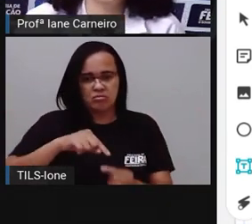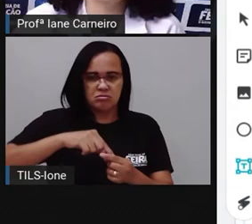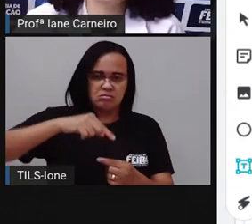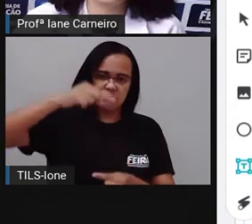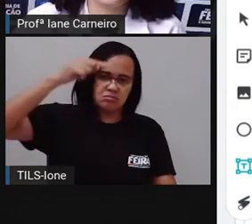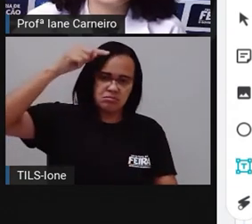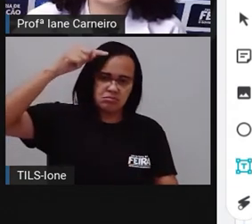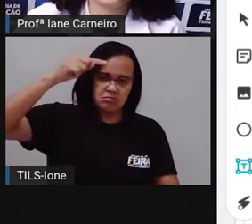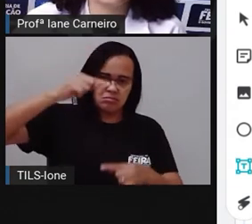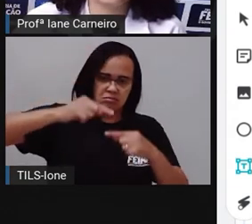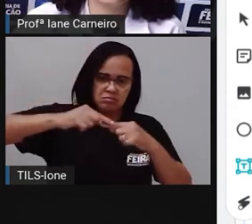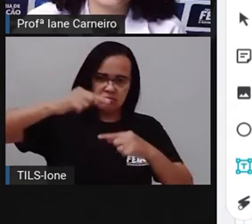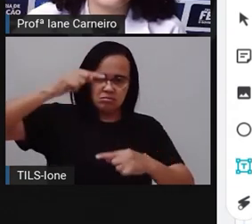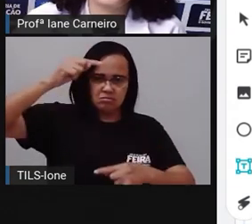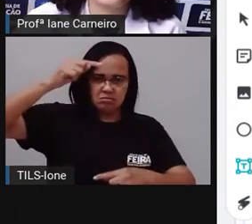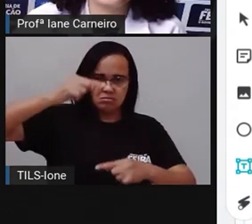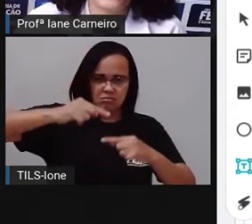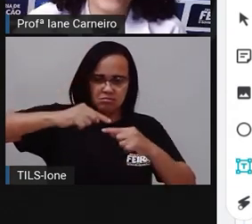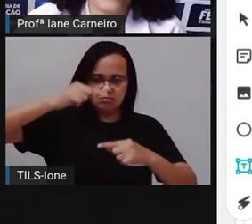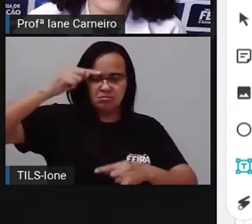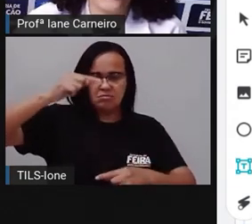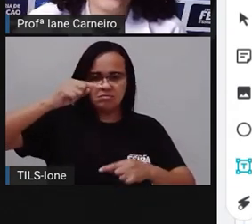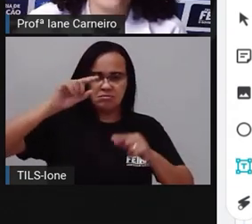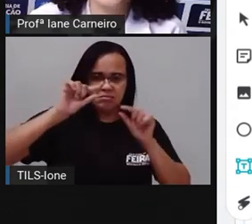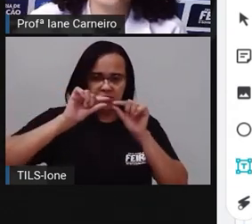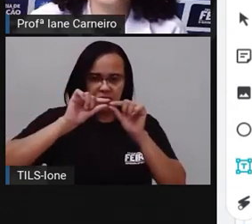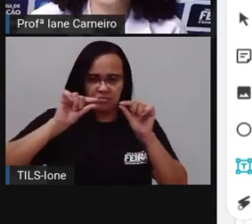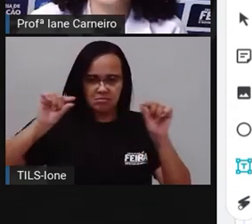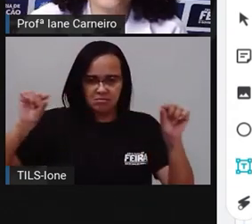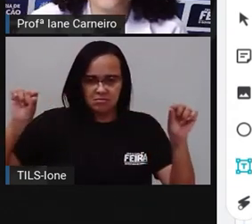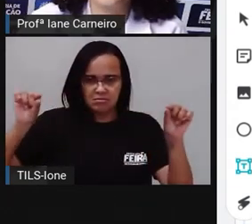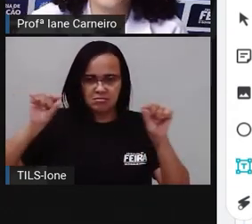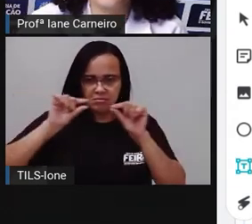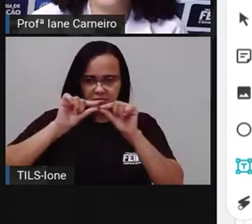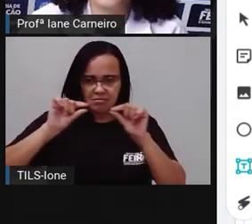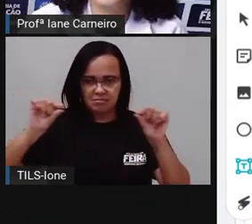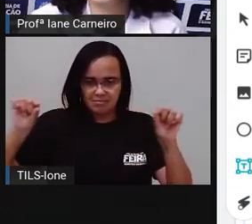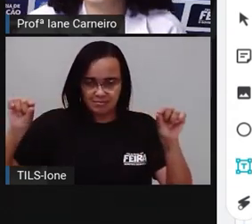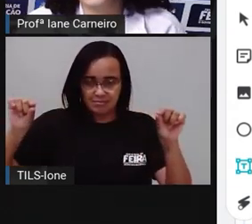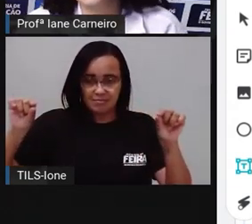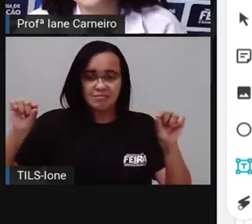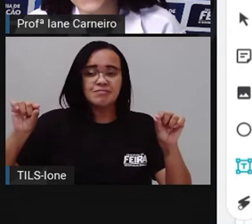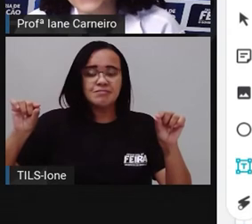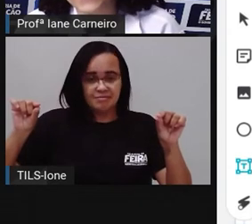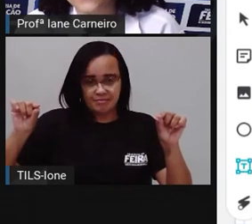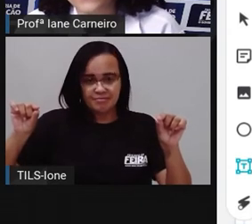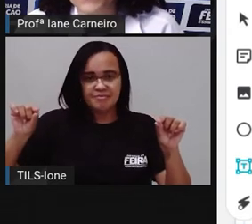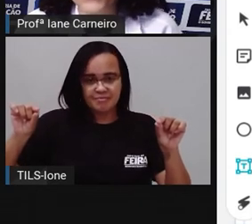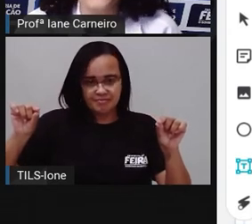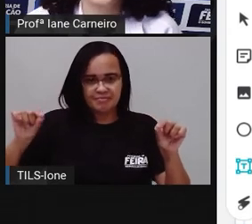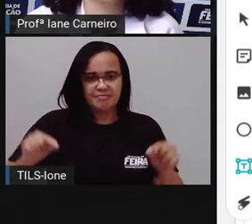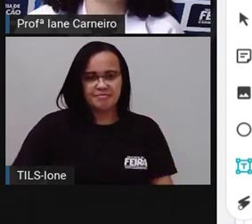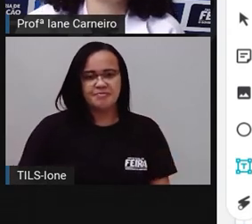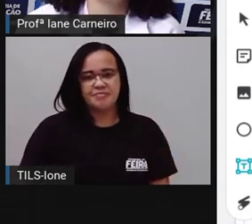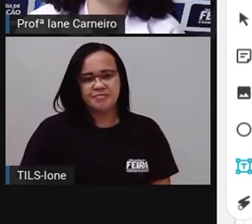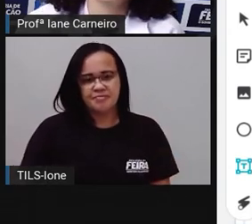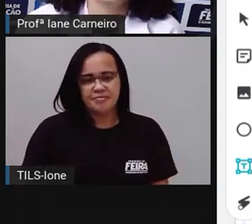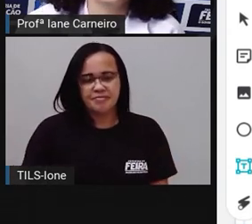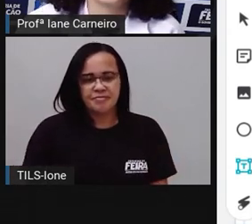E a gente também vai precisar de uma linha na horizontal, que é uma linha deitada, tá bom?